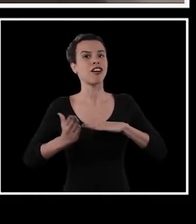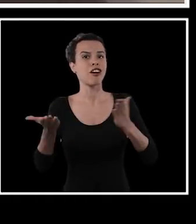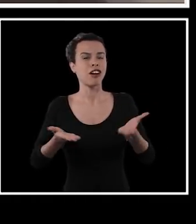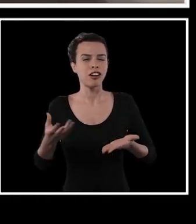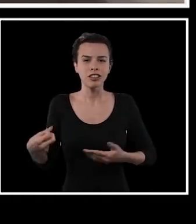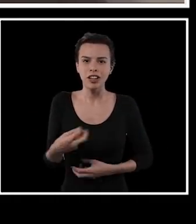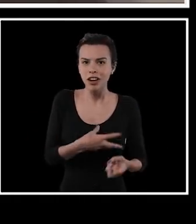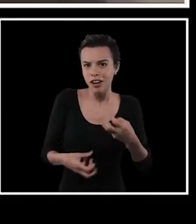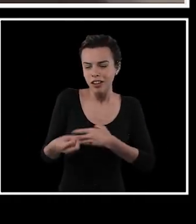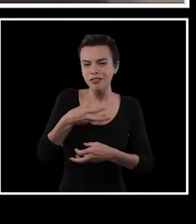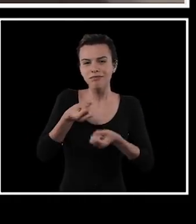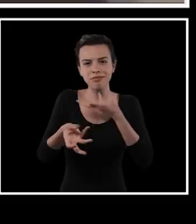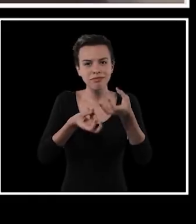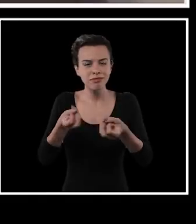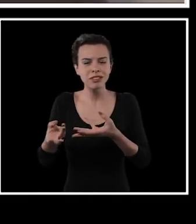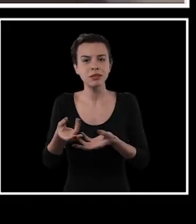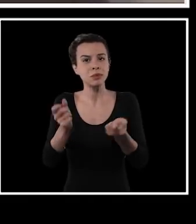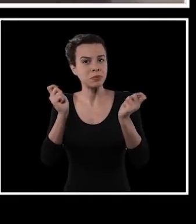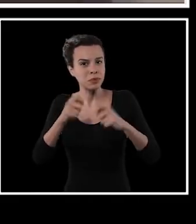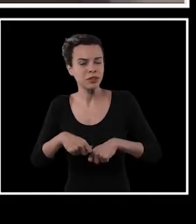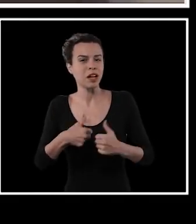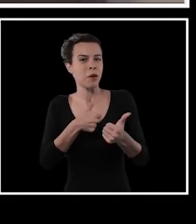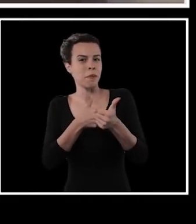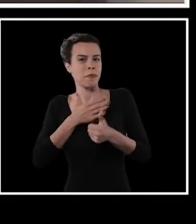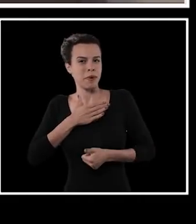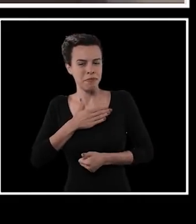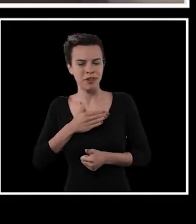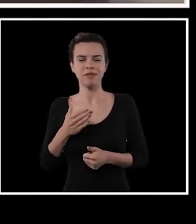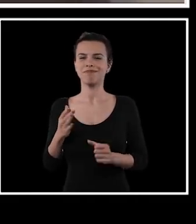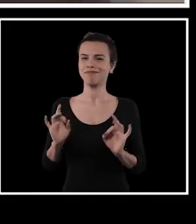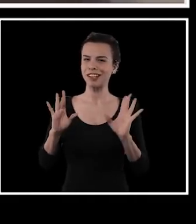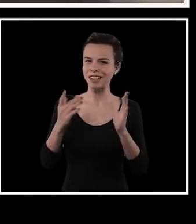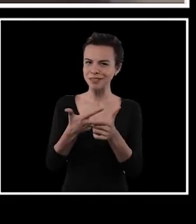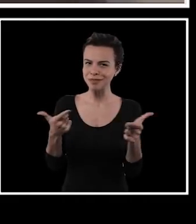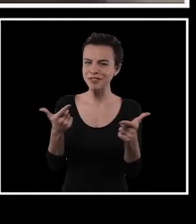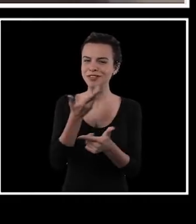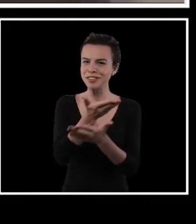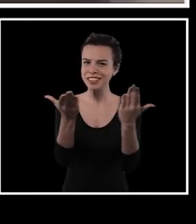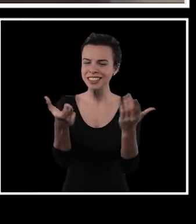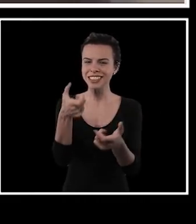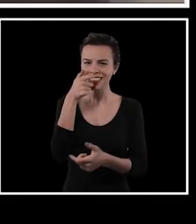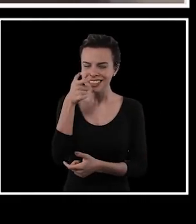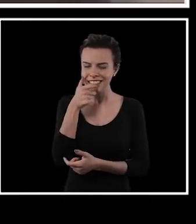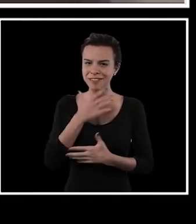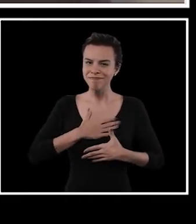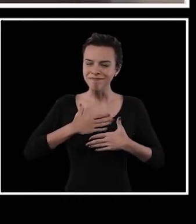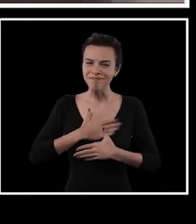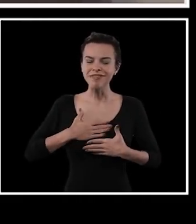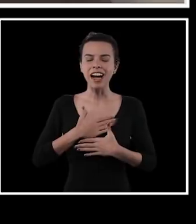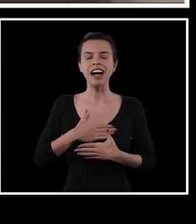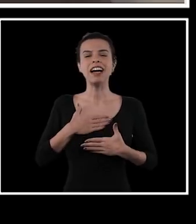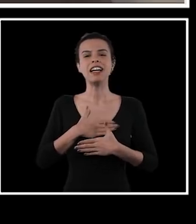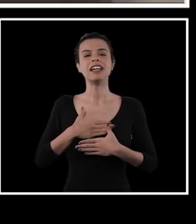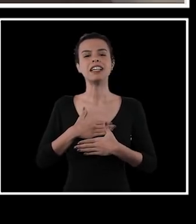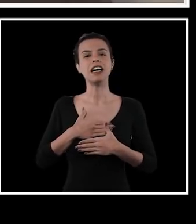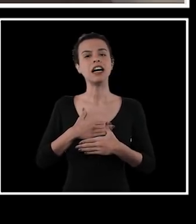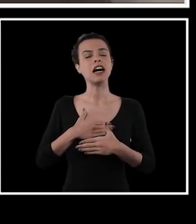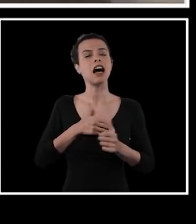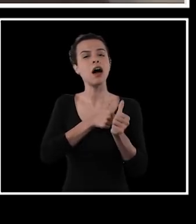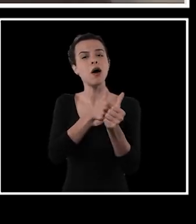trazendo muita coisa nova, se puder me acompanhar em algum lugar é um privilégio também ter a sua atenção e